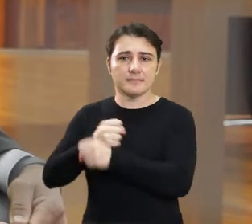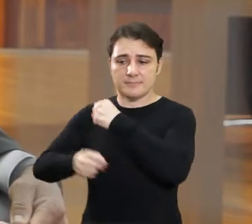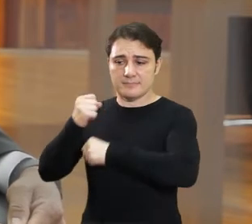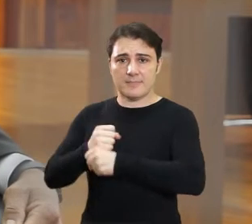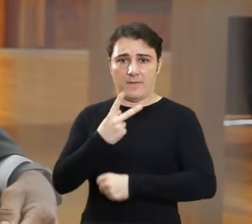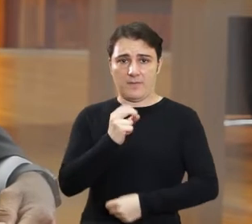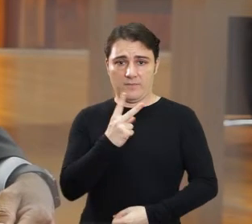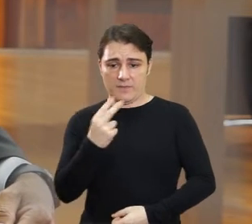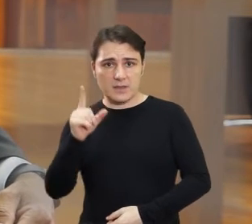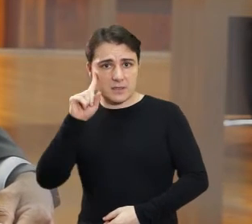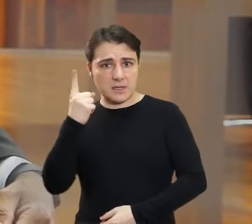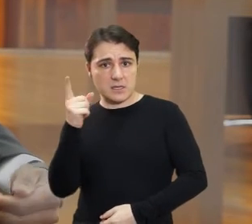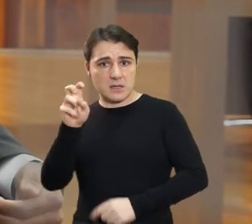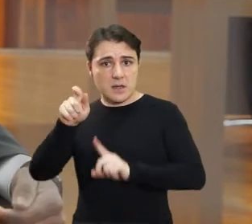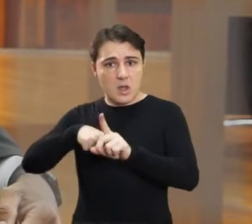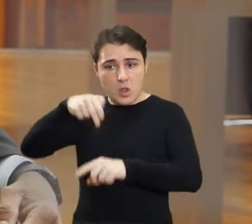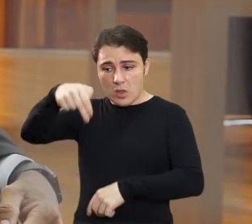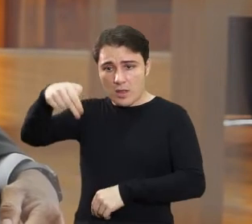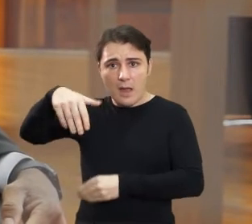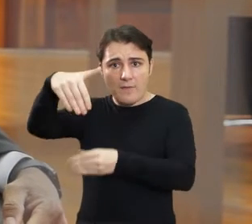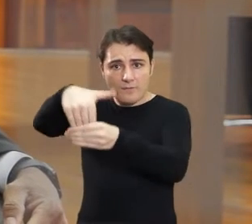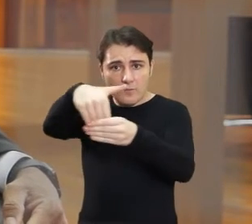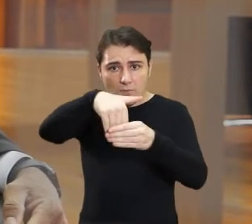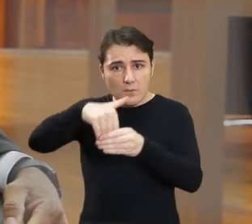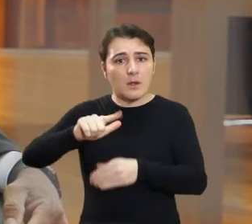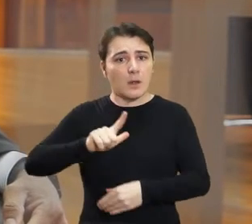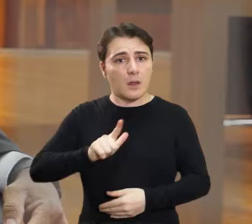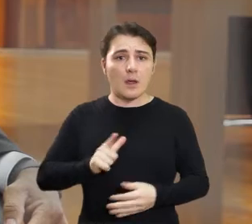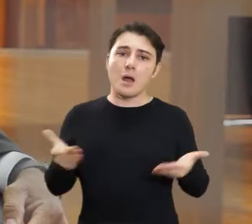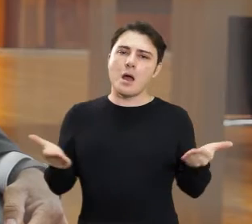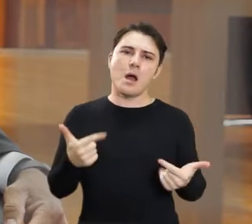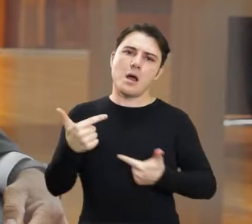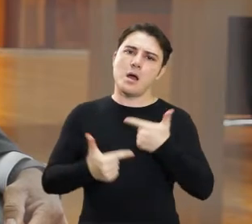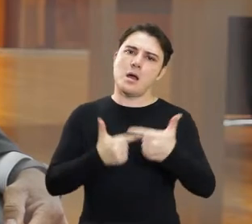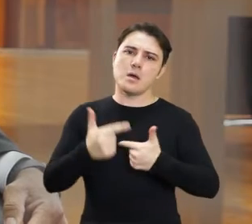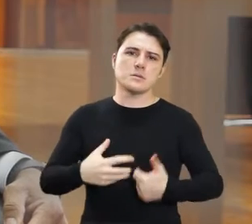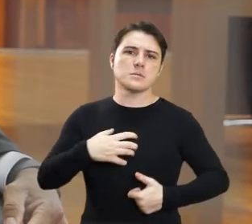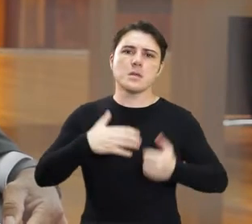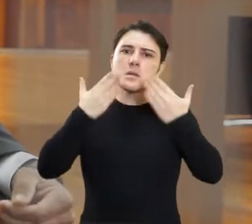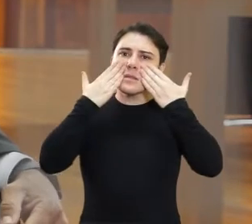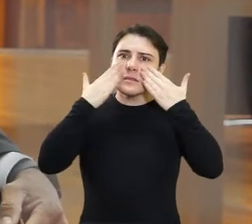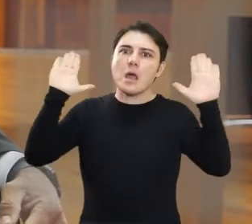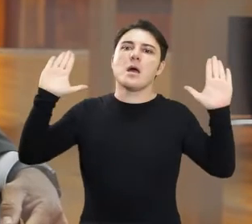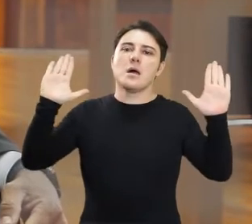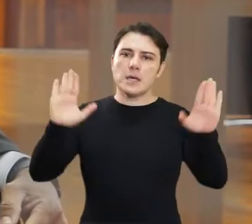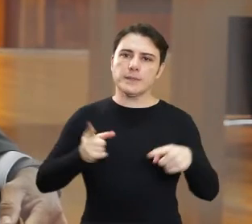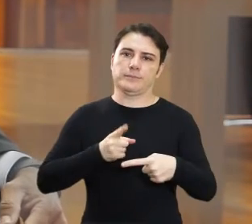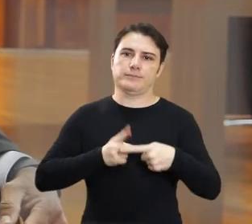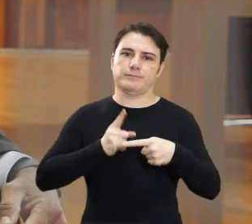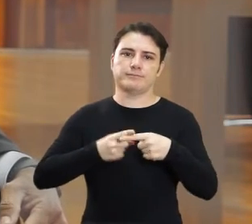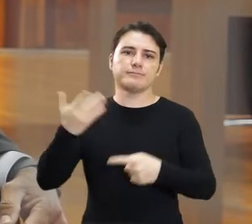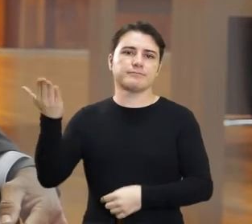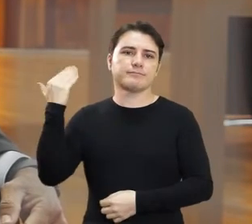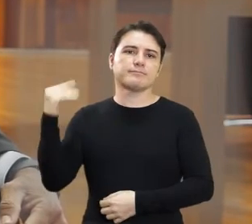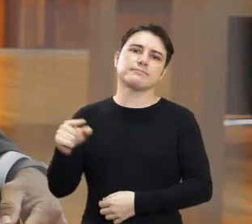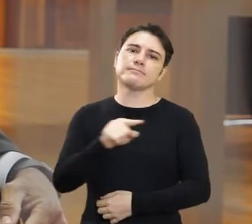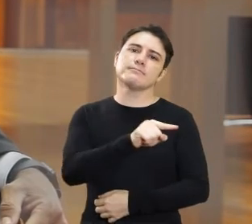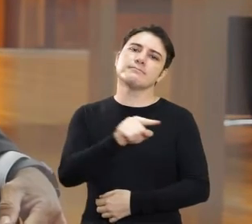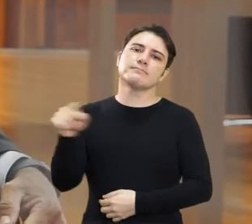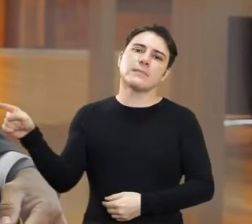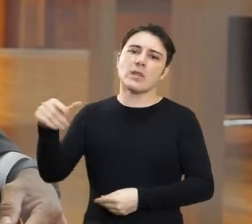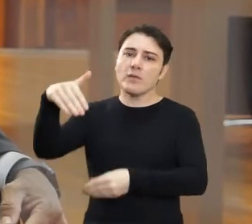Dia 15 de novembro de 2020, nós tivemos a eleição. E eu vou procurar, sim, fazer um trabalho com